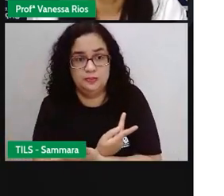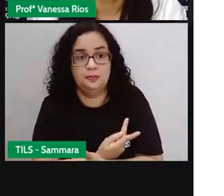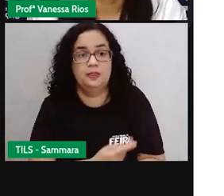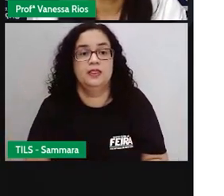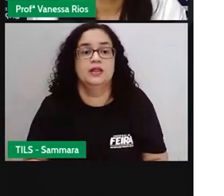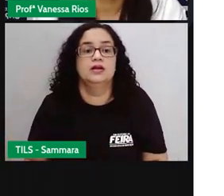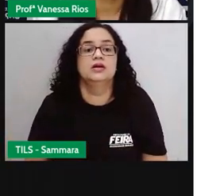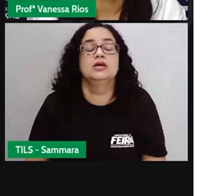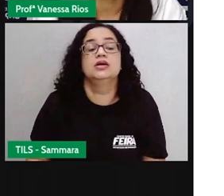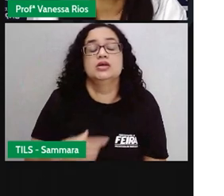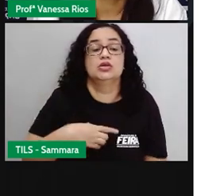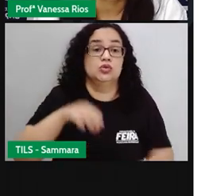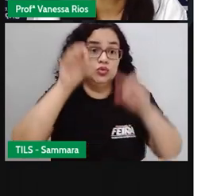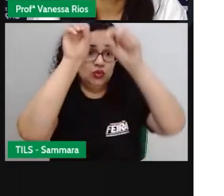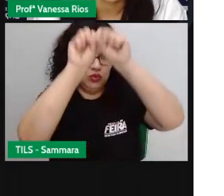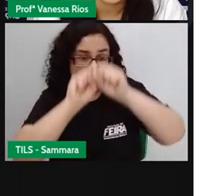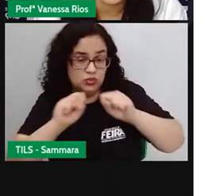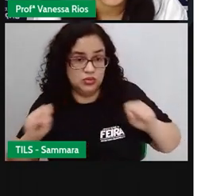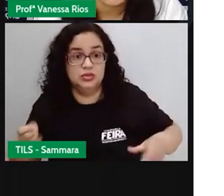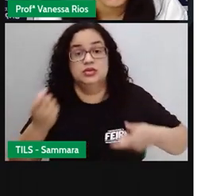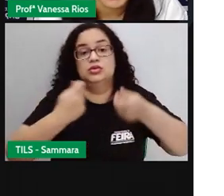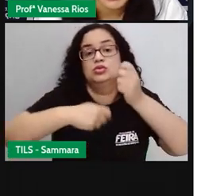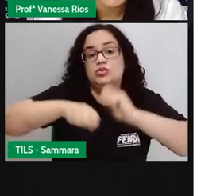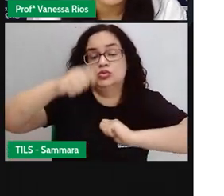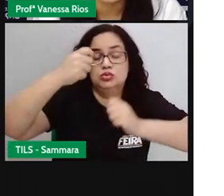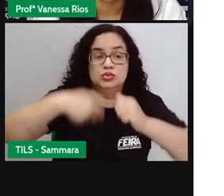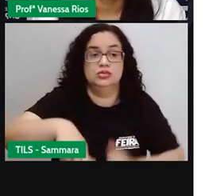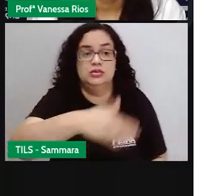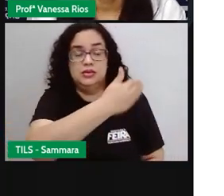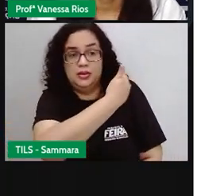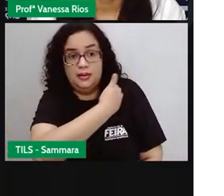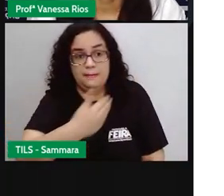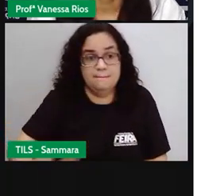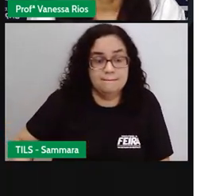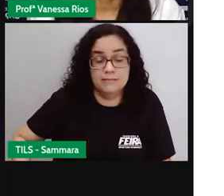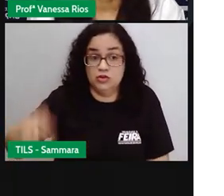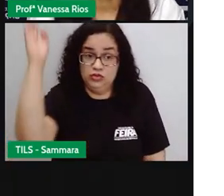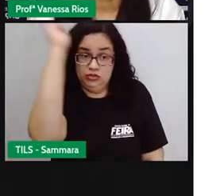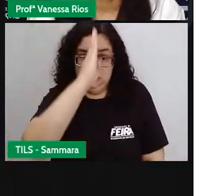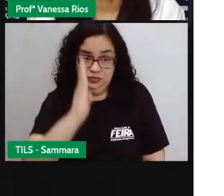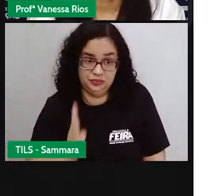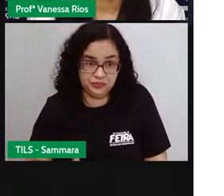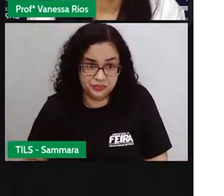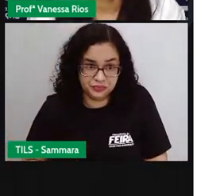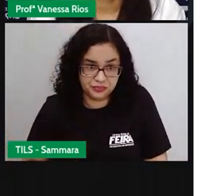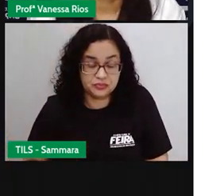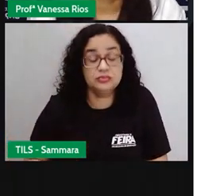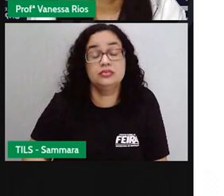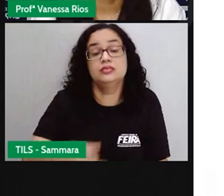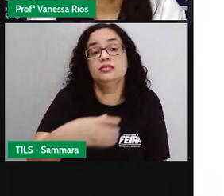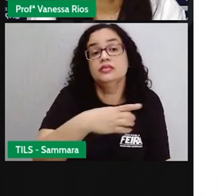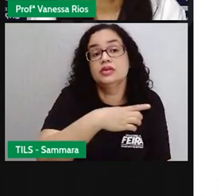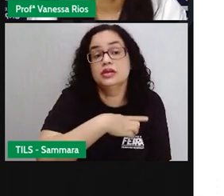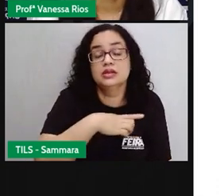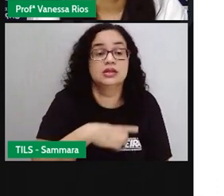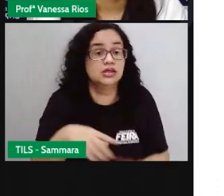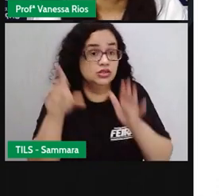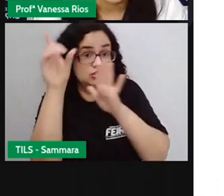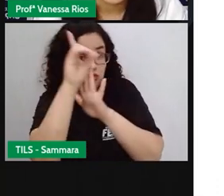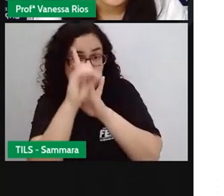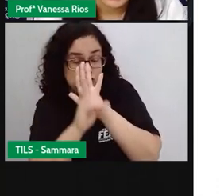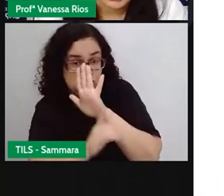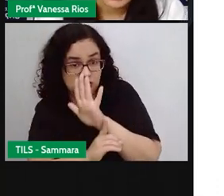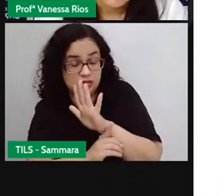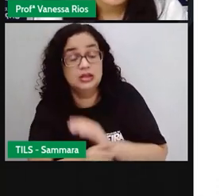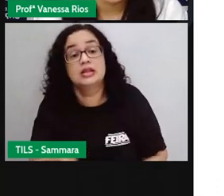ao sistema administrativo do Brasil. Então, passou a existir direitos